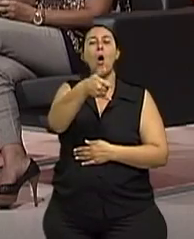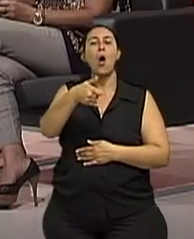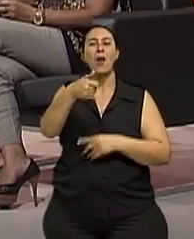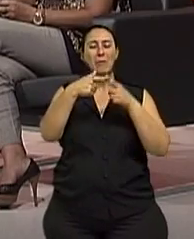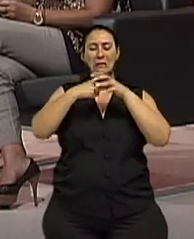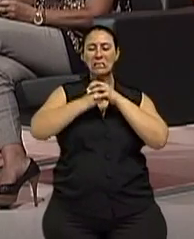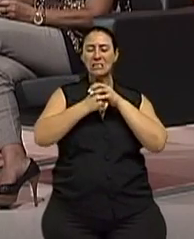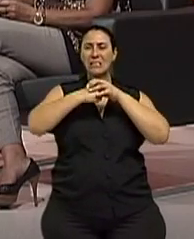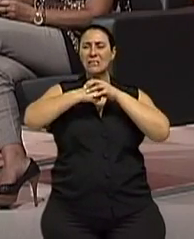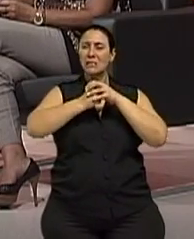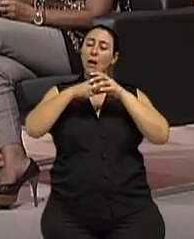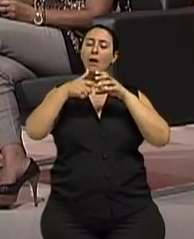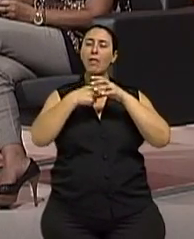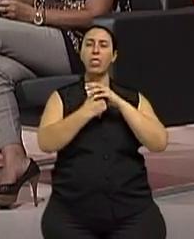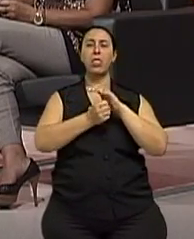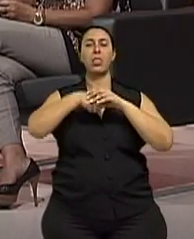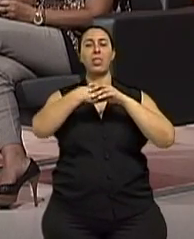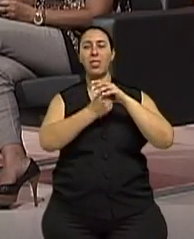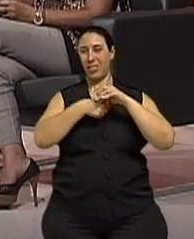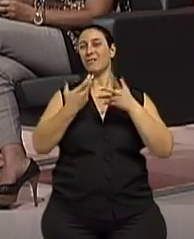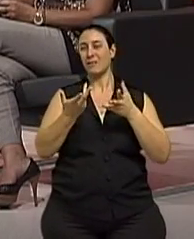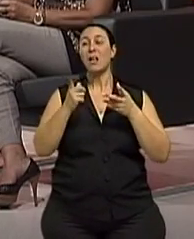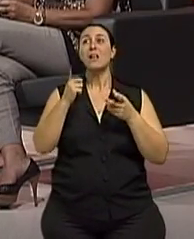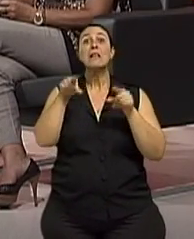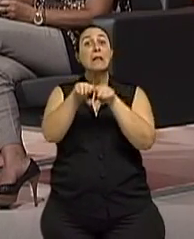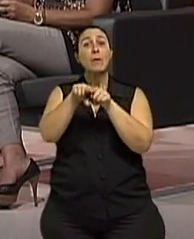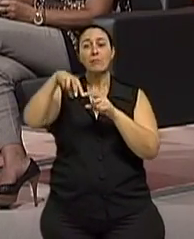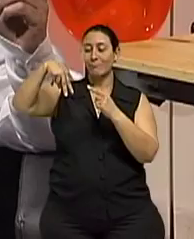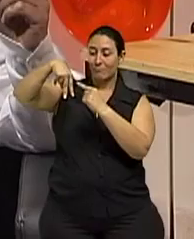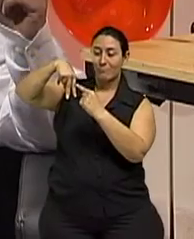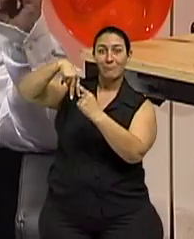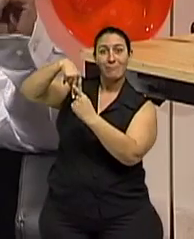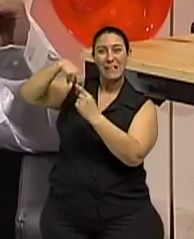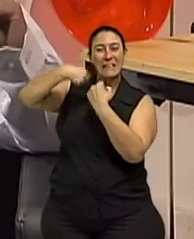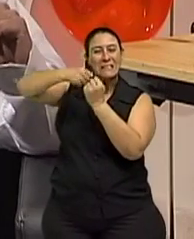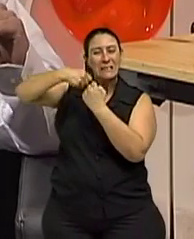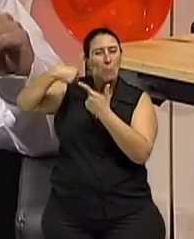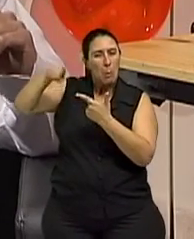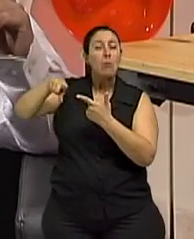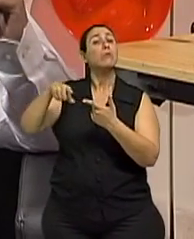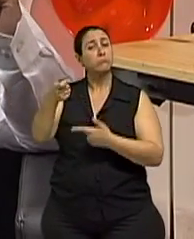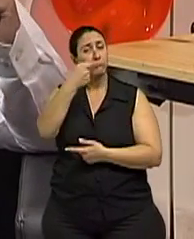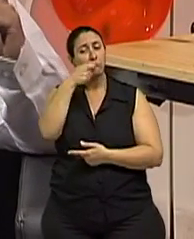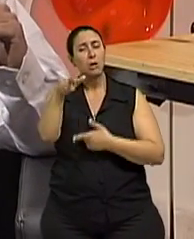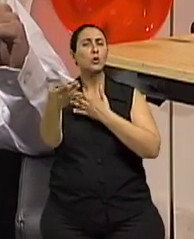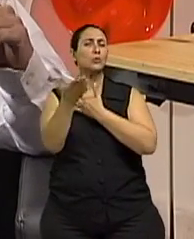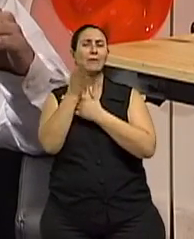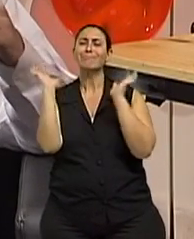Eles são muito utilizados também para quem tem desgaste no joelho. Então são remédios à base de chondroitina,